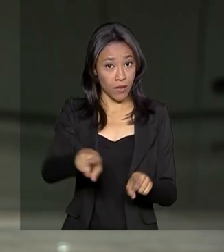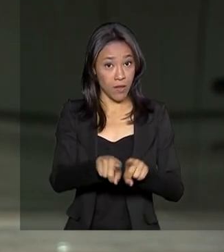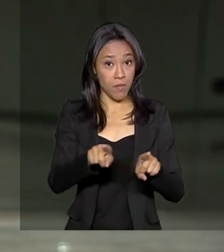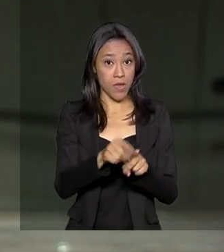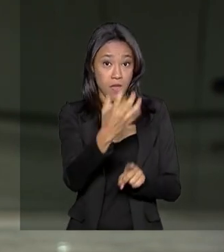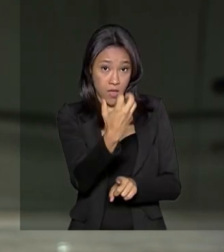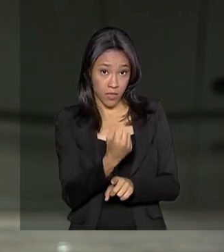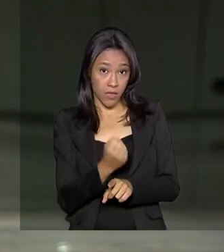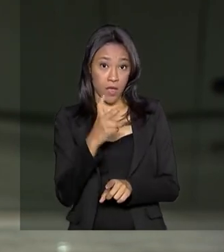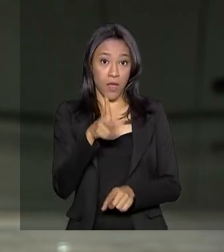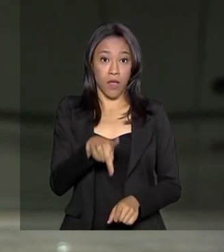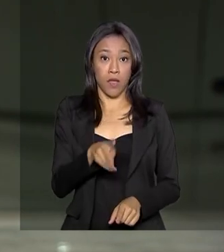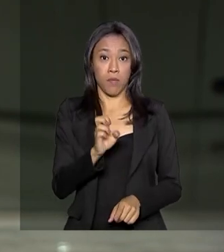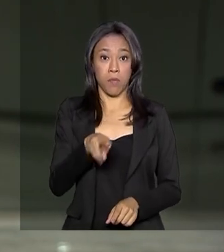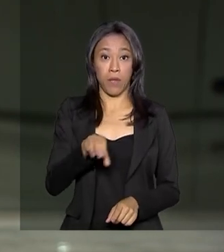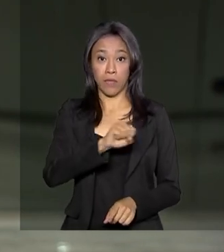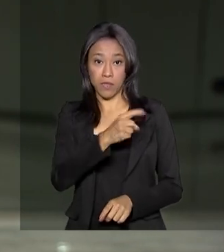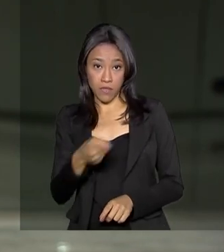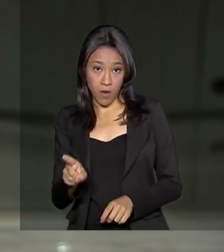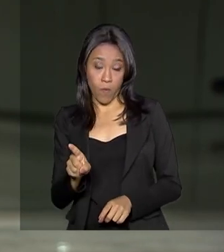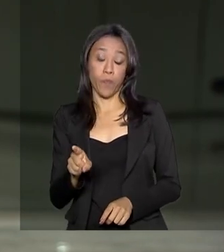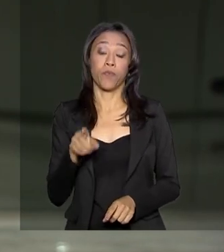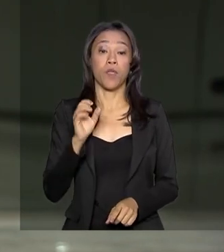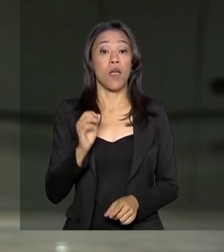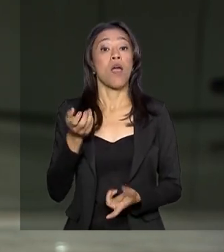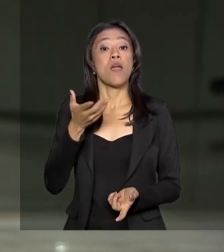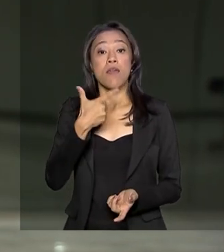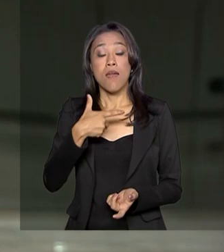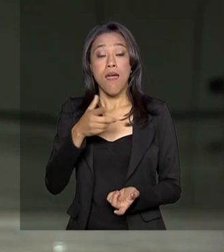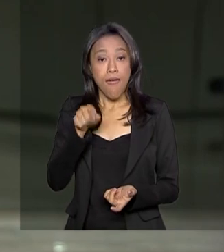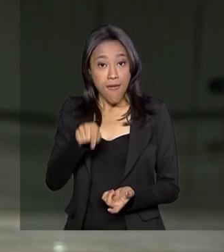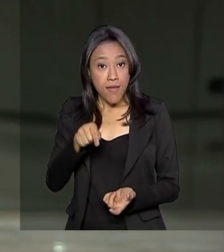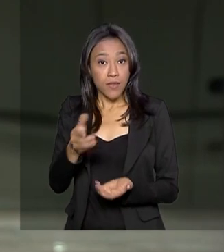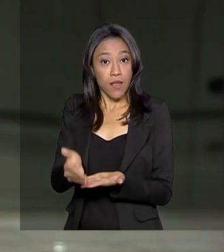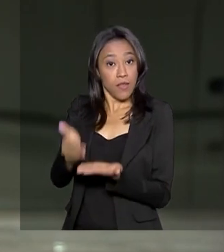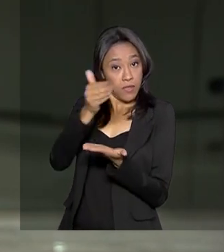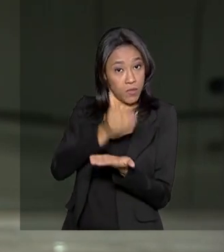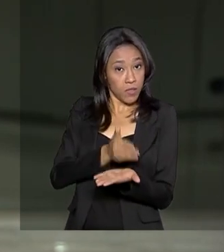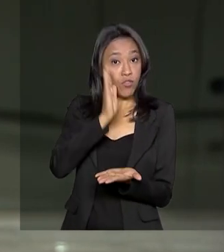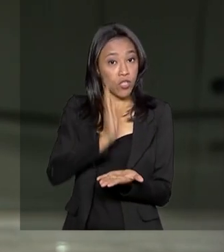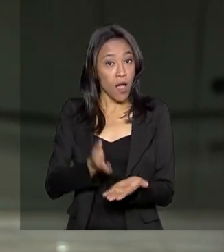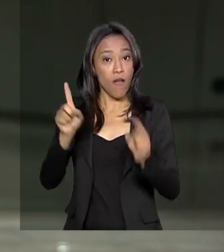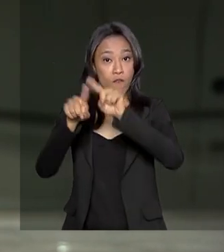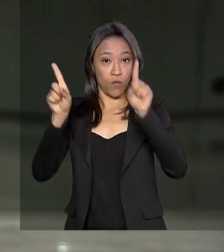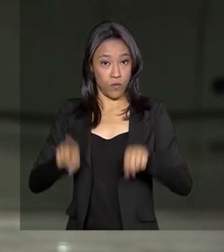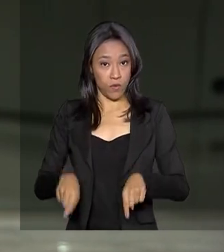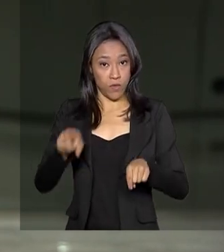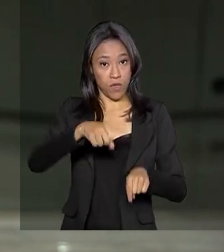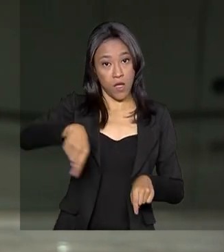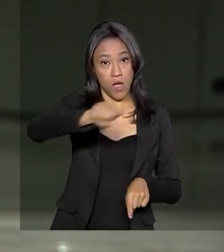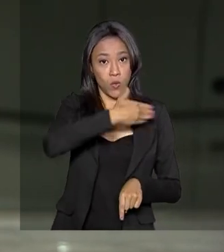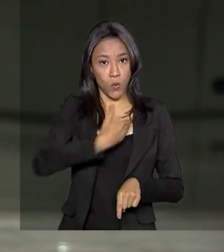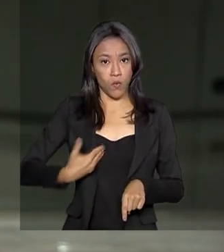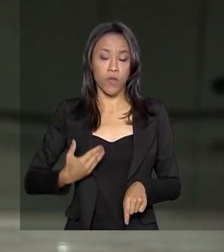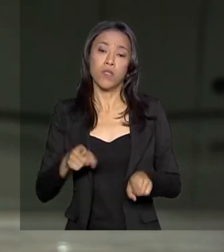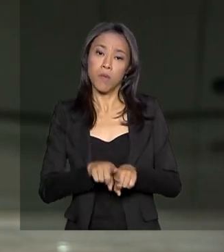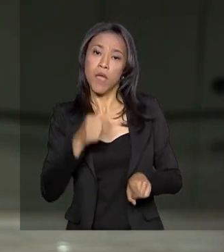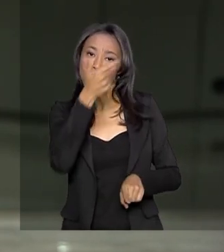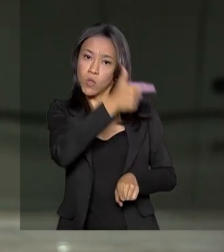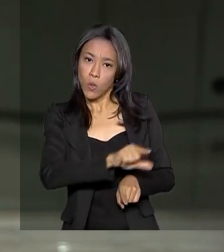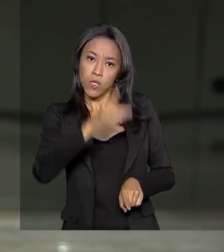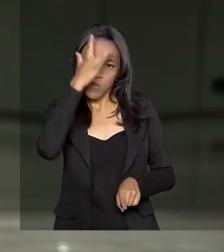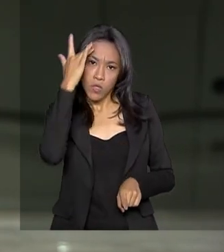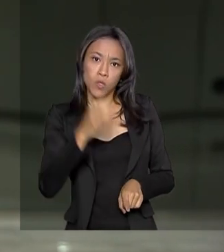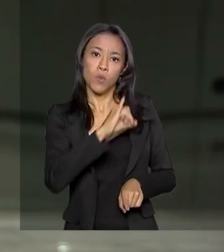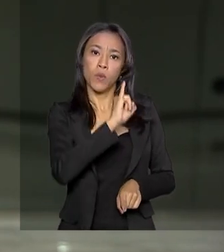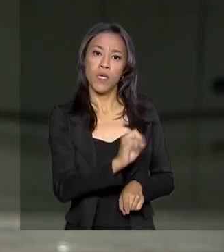Essa antecipação já é feita a funcionários públicos, mas os outros beneficiários do INSS dependiam de